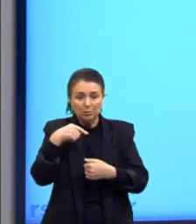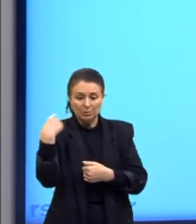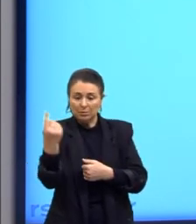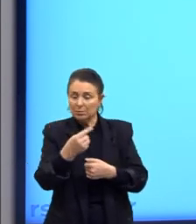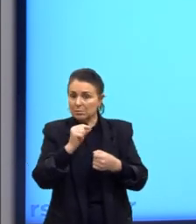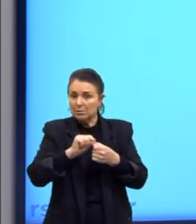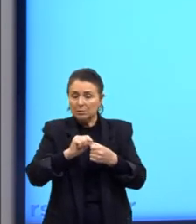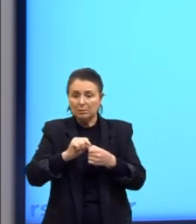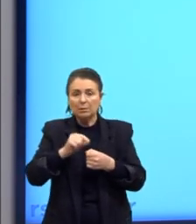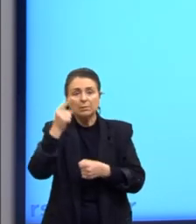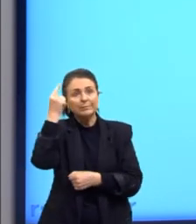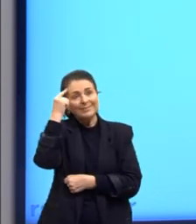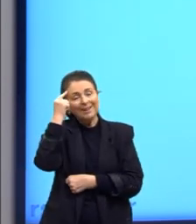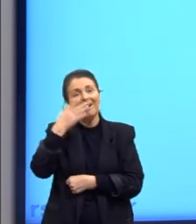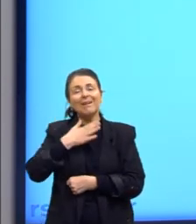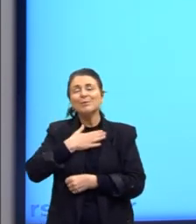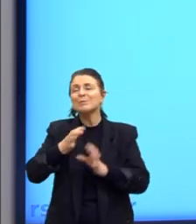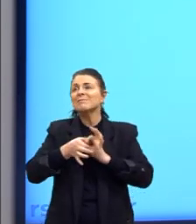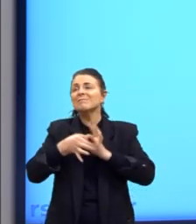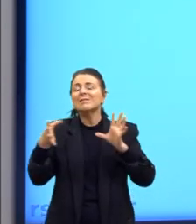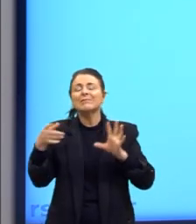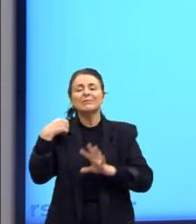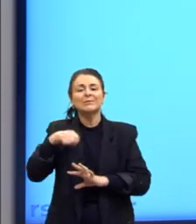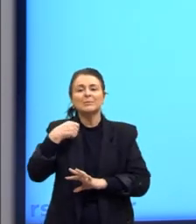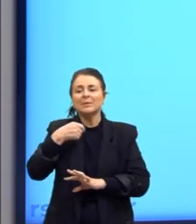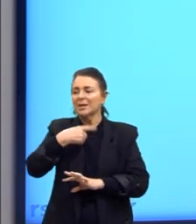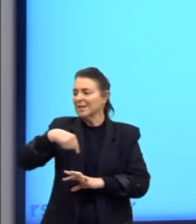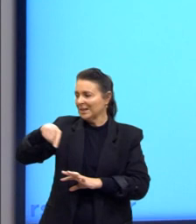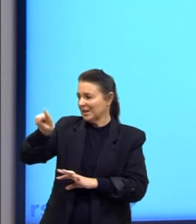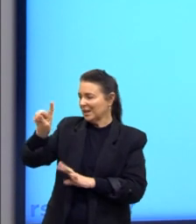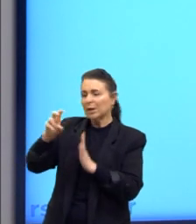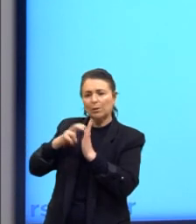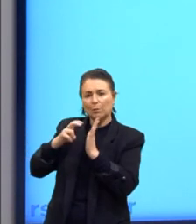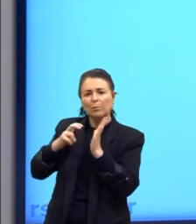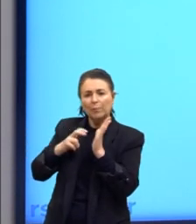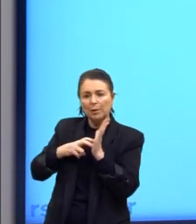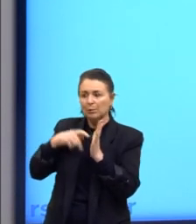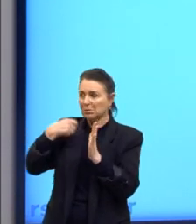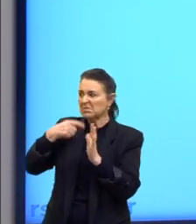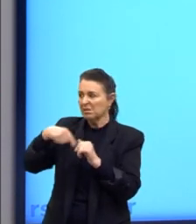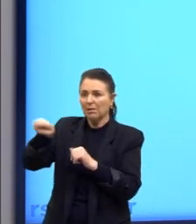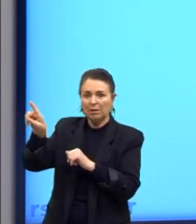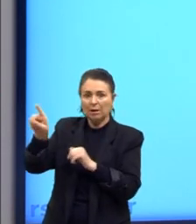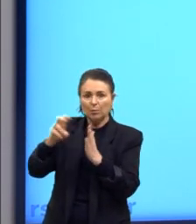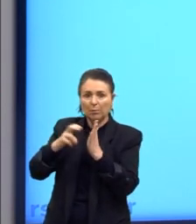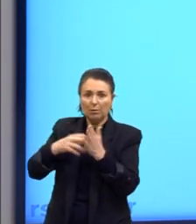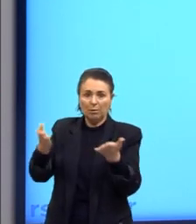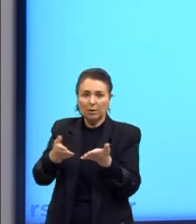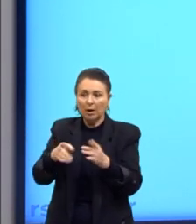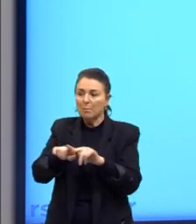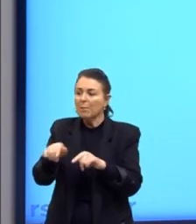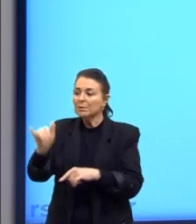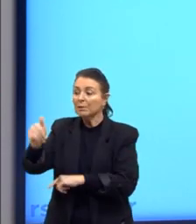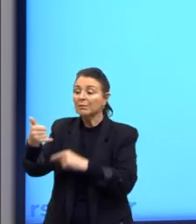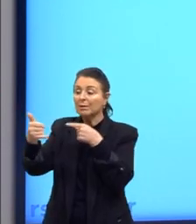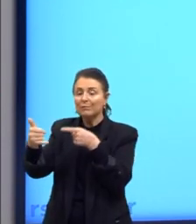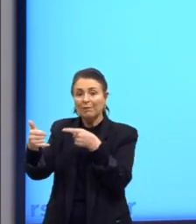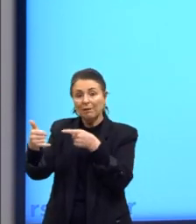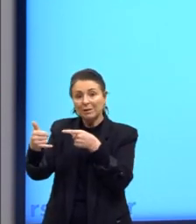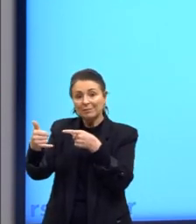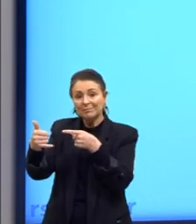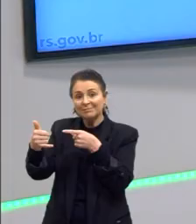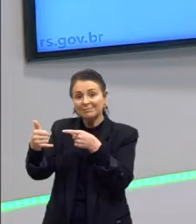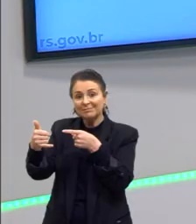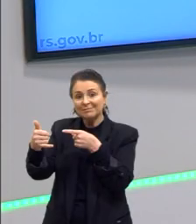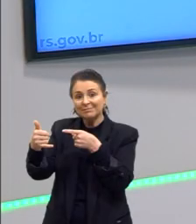pensamos que somos livres em não precisarmos irmos ao banco para uma operação bancária, mas esses dados estão disponíveis para o